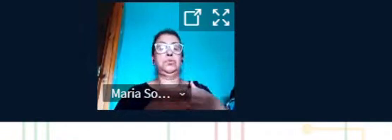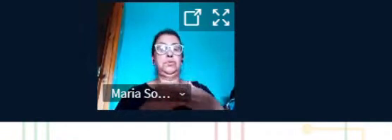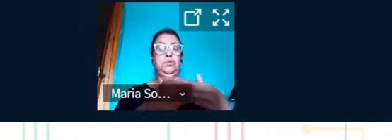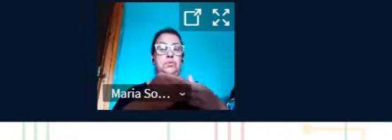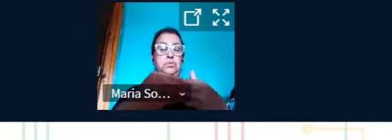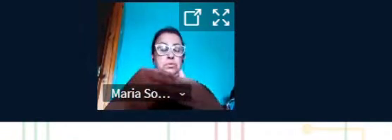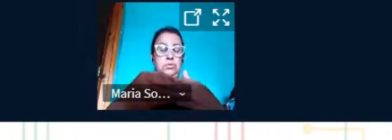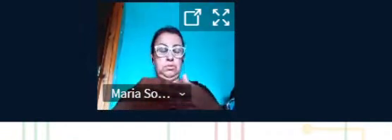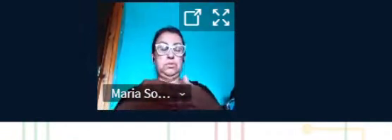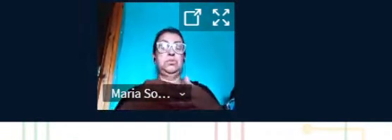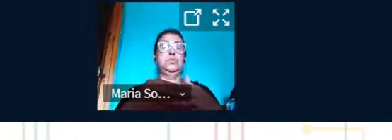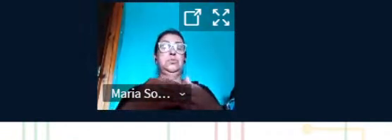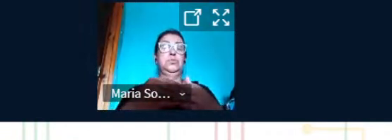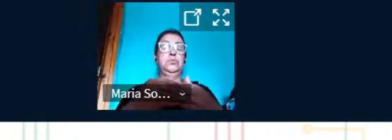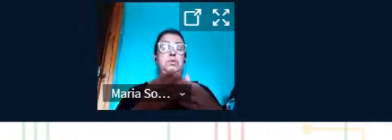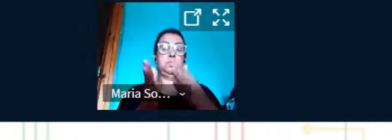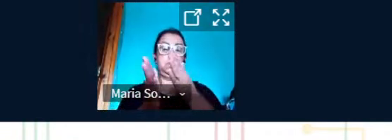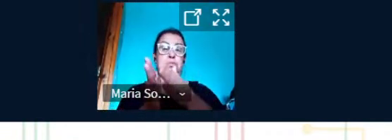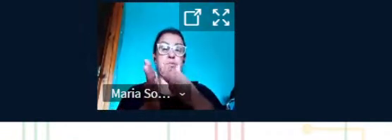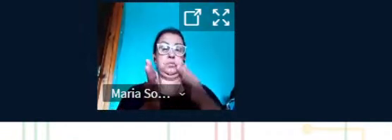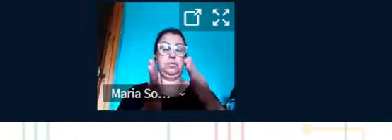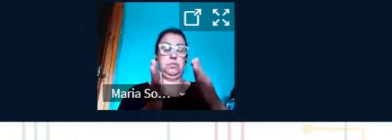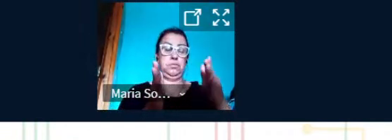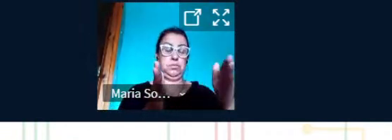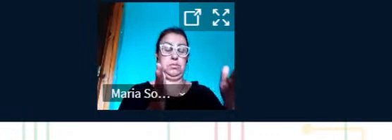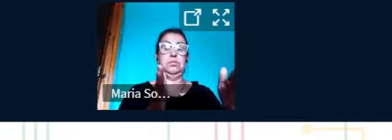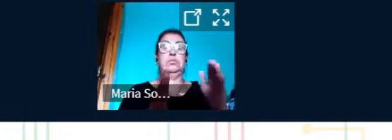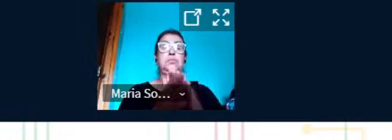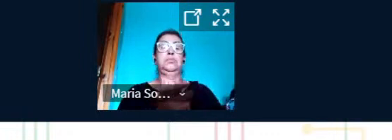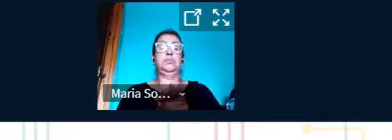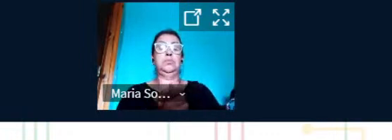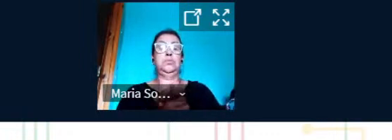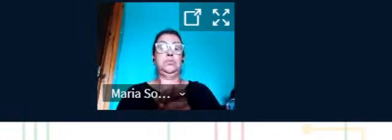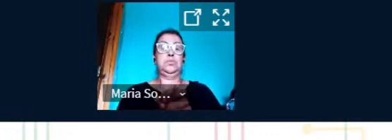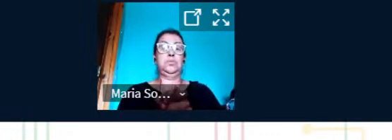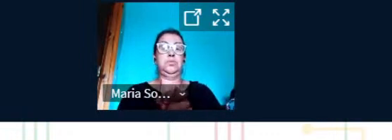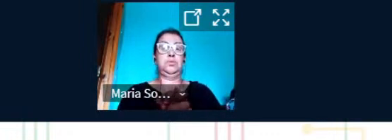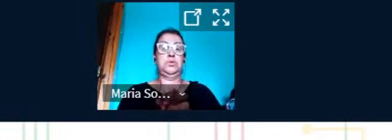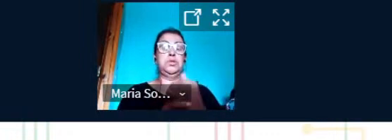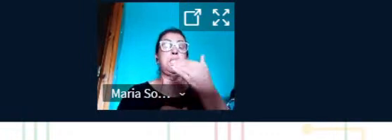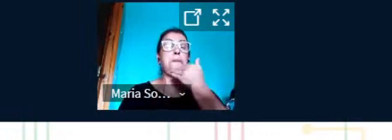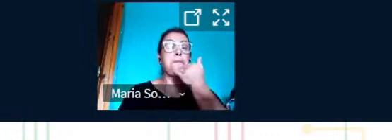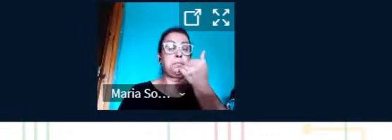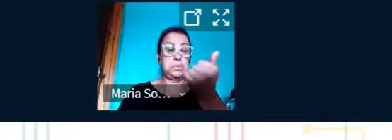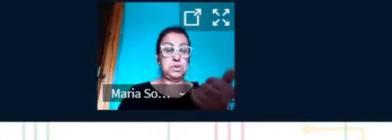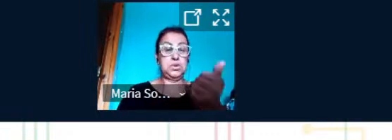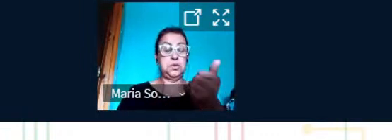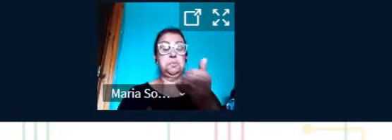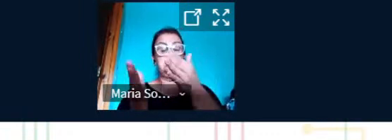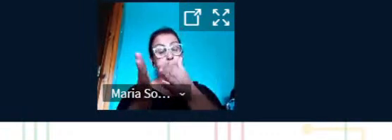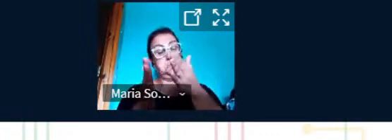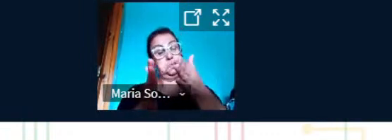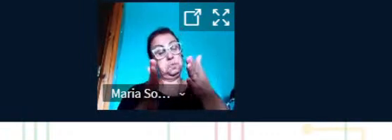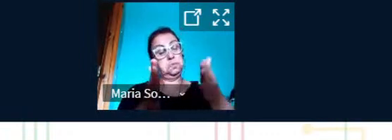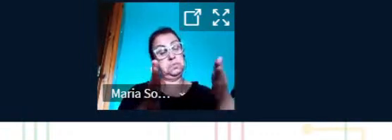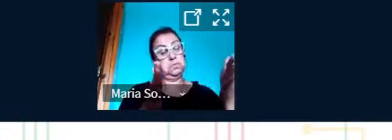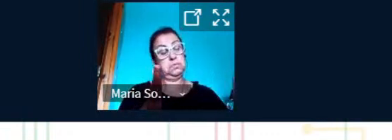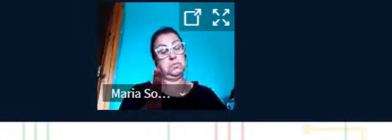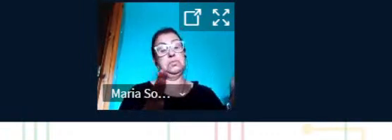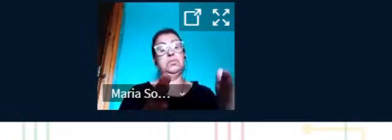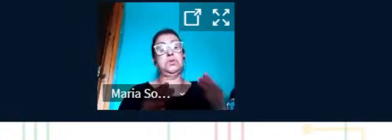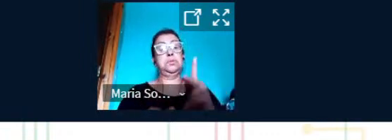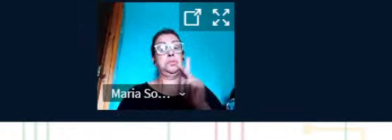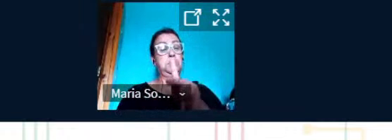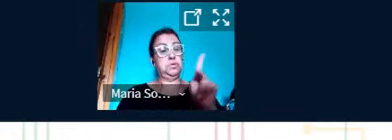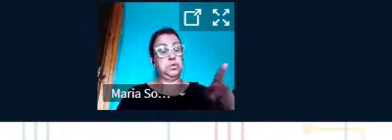conforme a sequência vai sendo solicitada, conforme a sequência, os professores orientadores e os